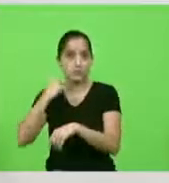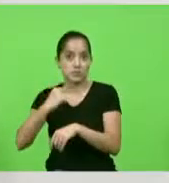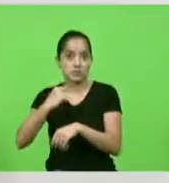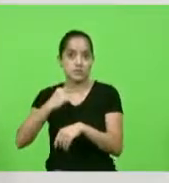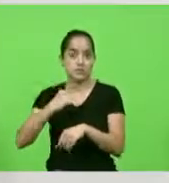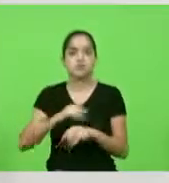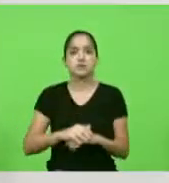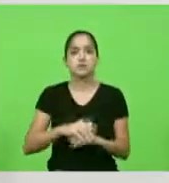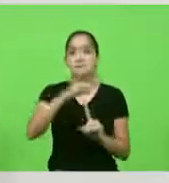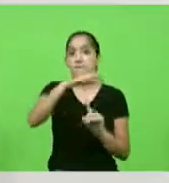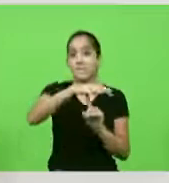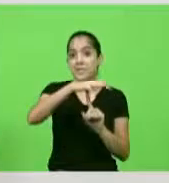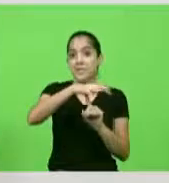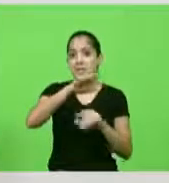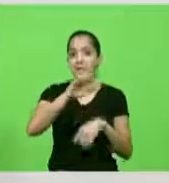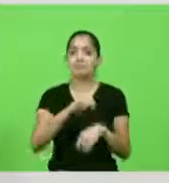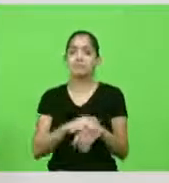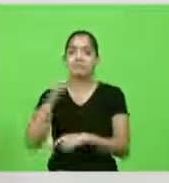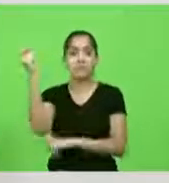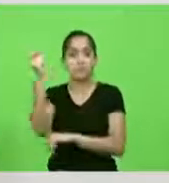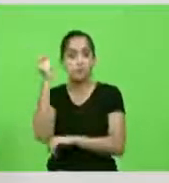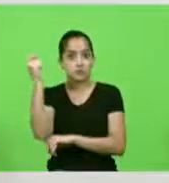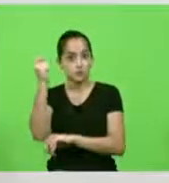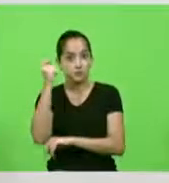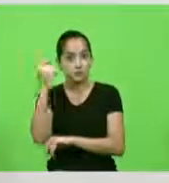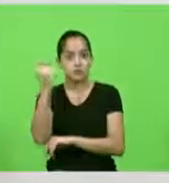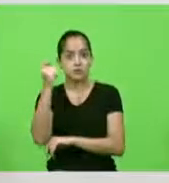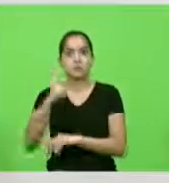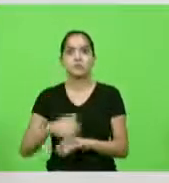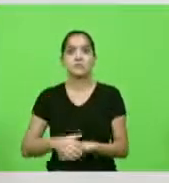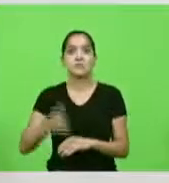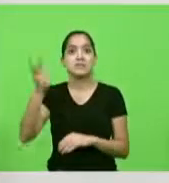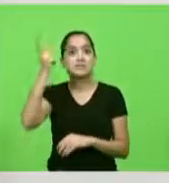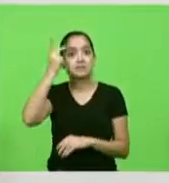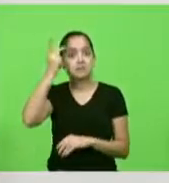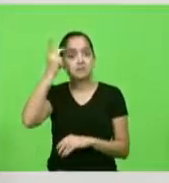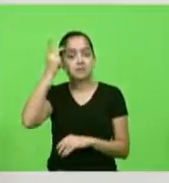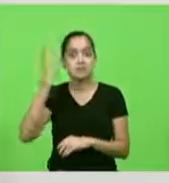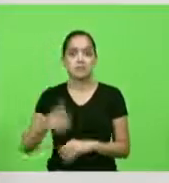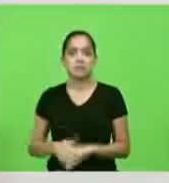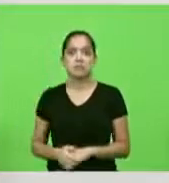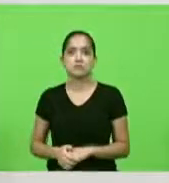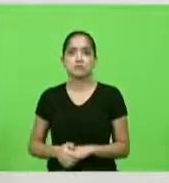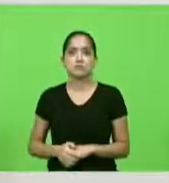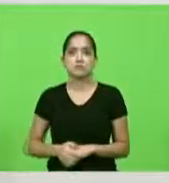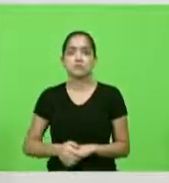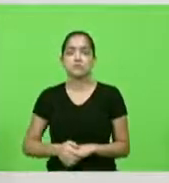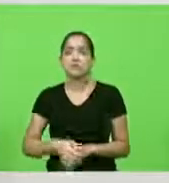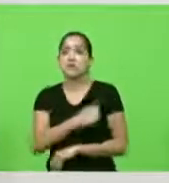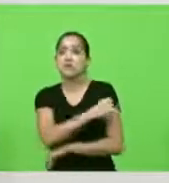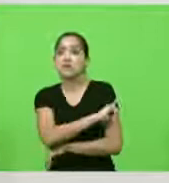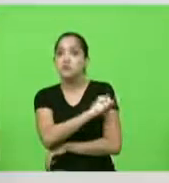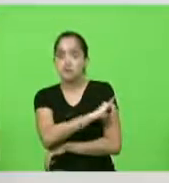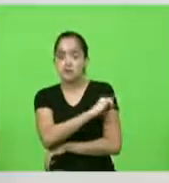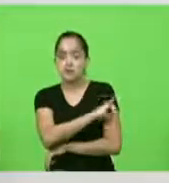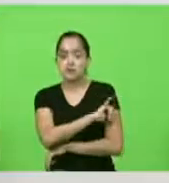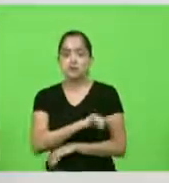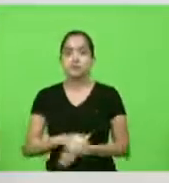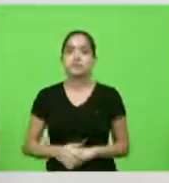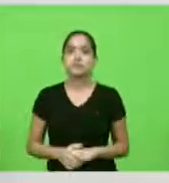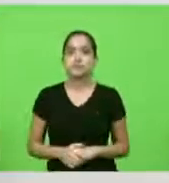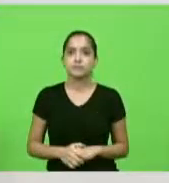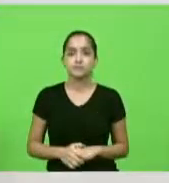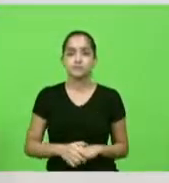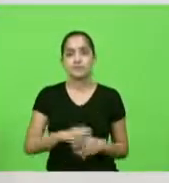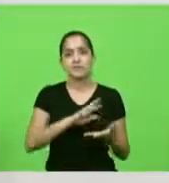Rio Grande do Sul São Paulo Rio de Janeiro enfim